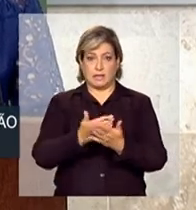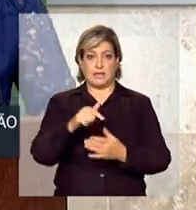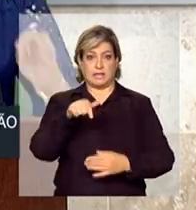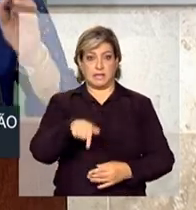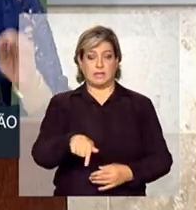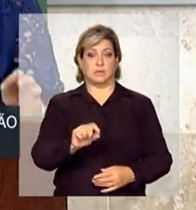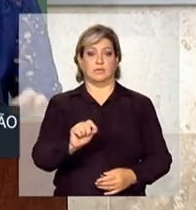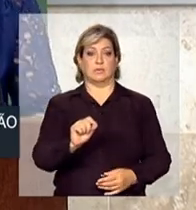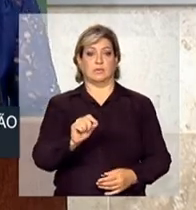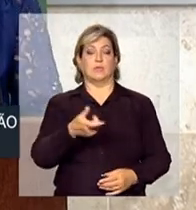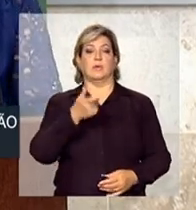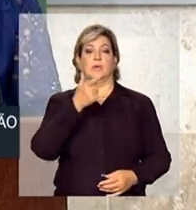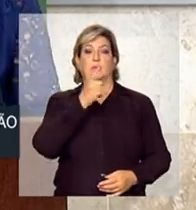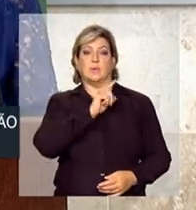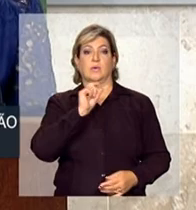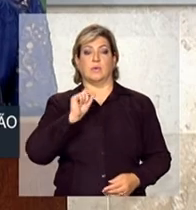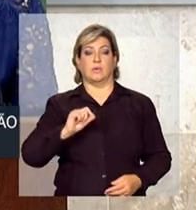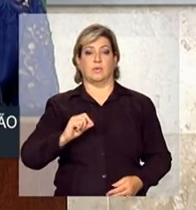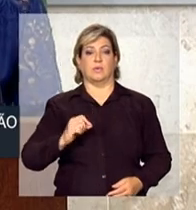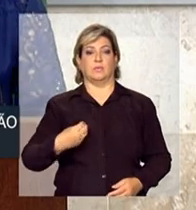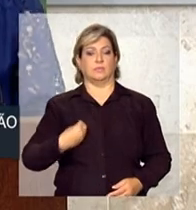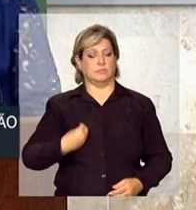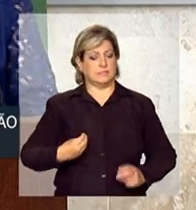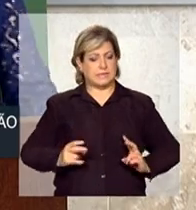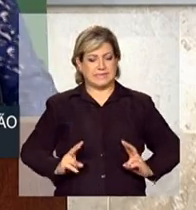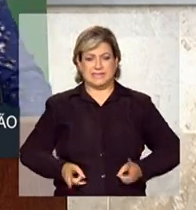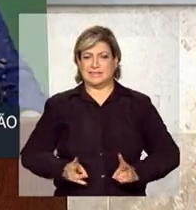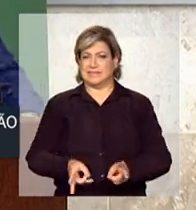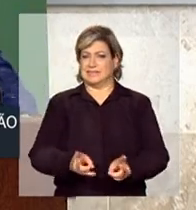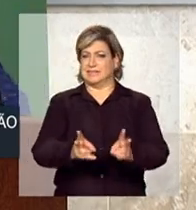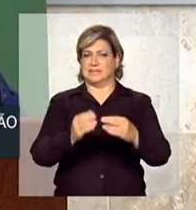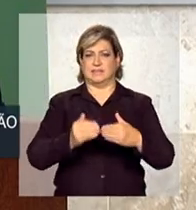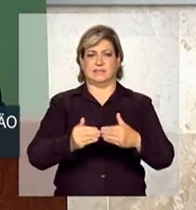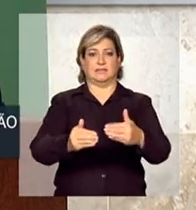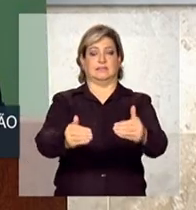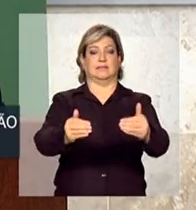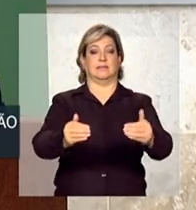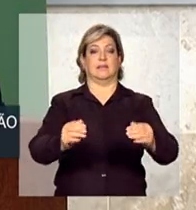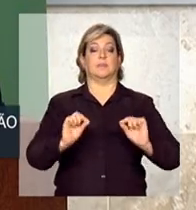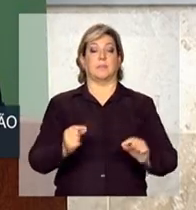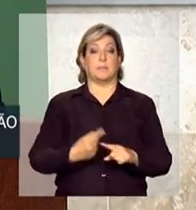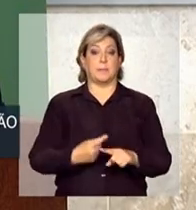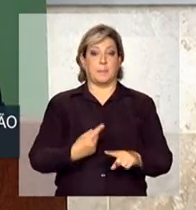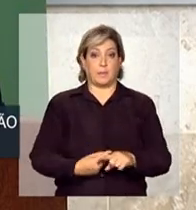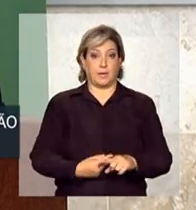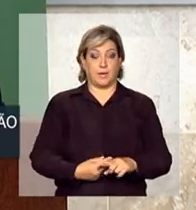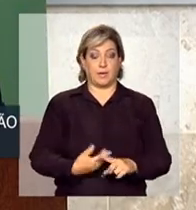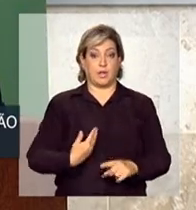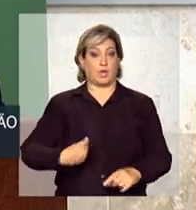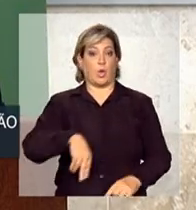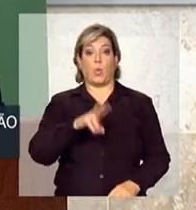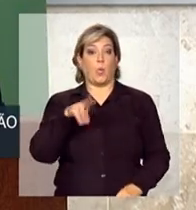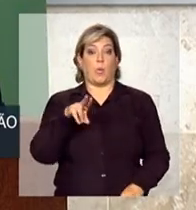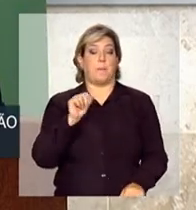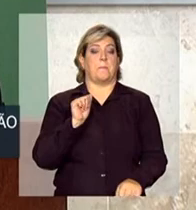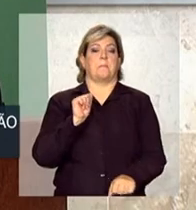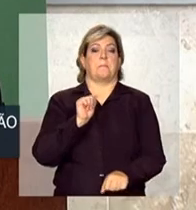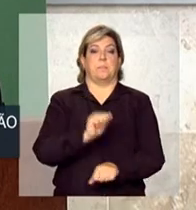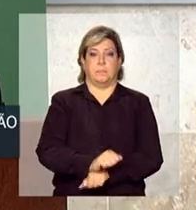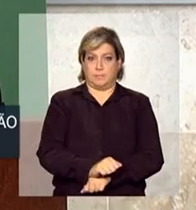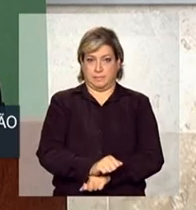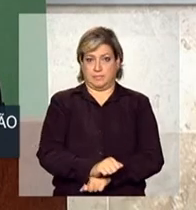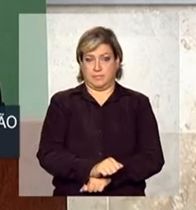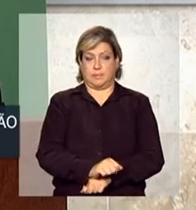ocorra sistemática e continuamente. A gente nunca encerra o